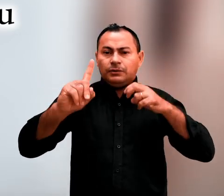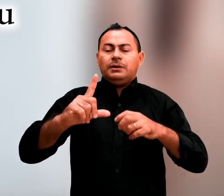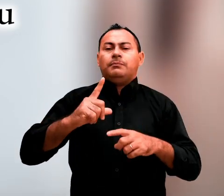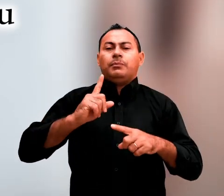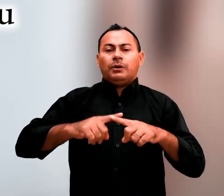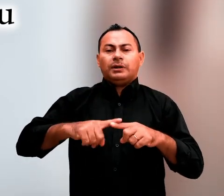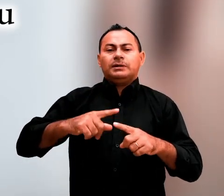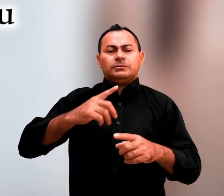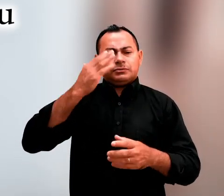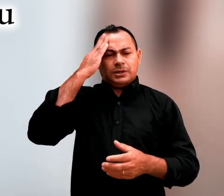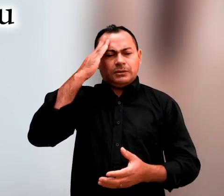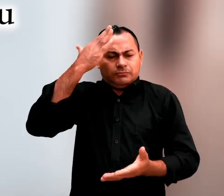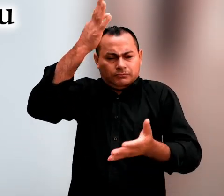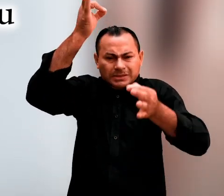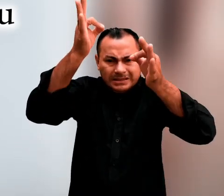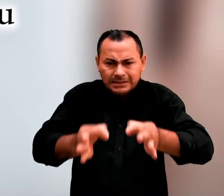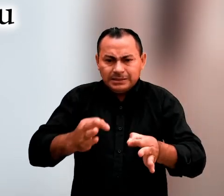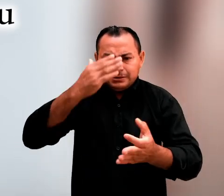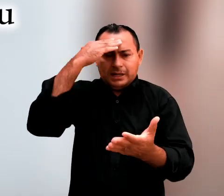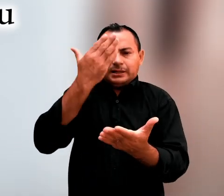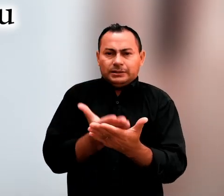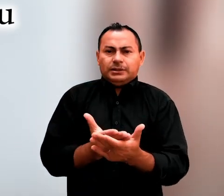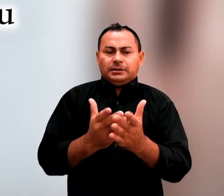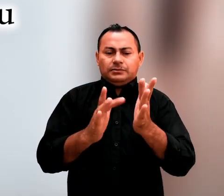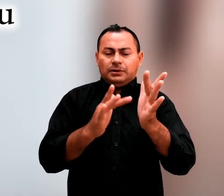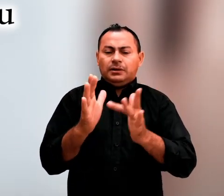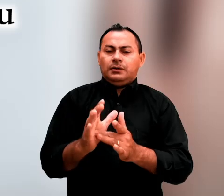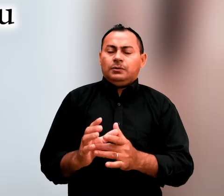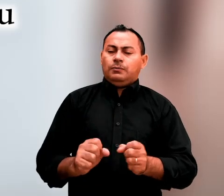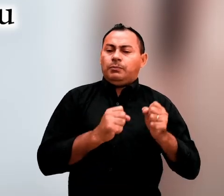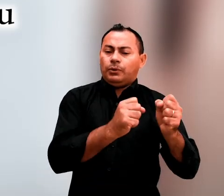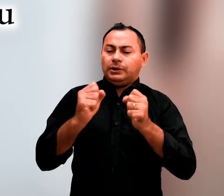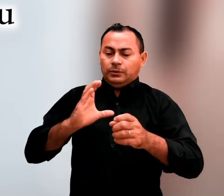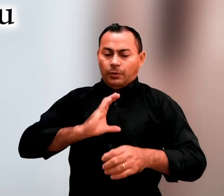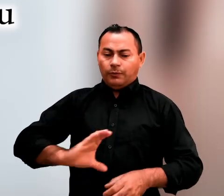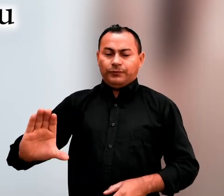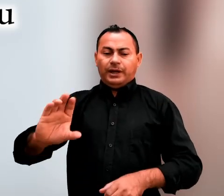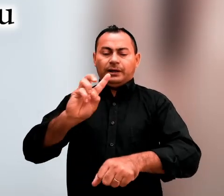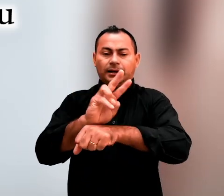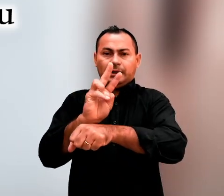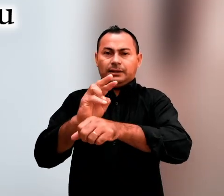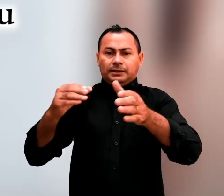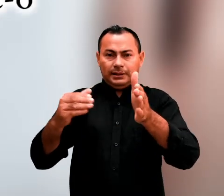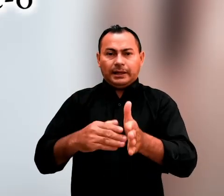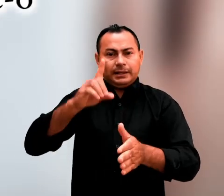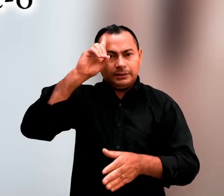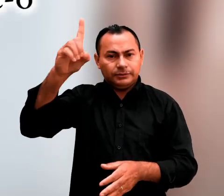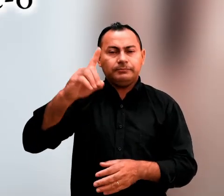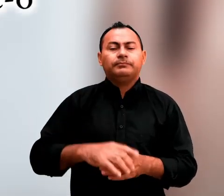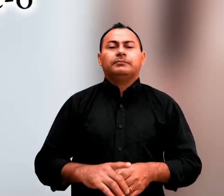sei em quem tenho crido e estou bem certo de que Ele é poderoso para guardar o que lhe confiei até aquele dia.